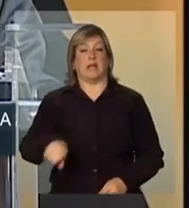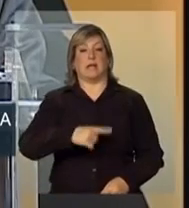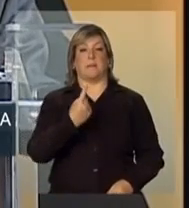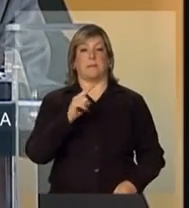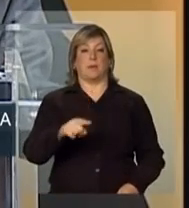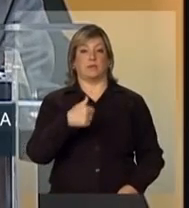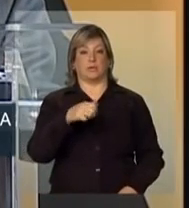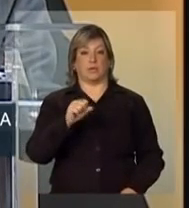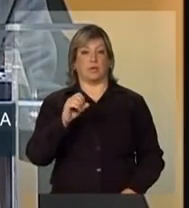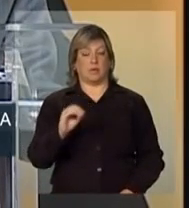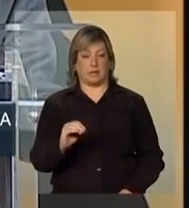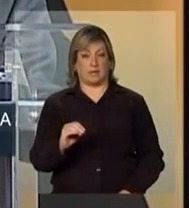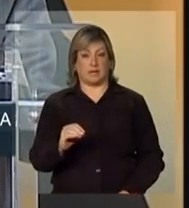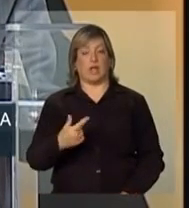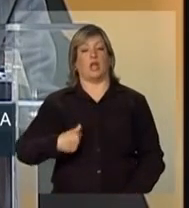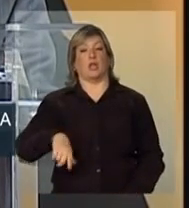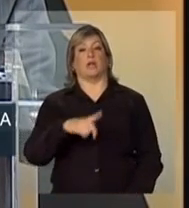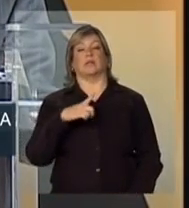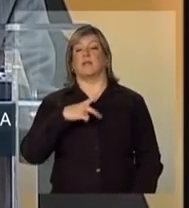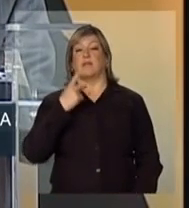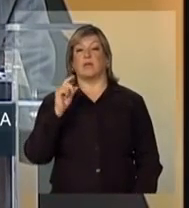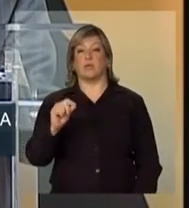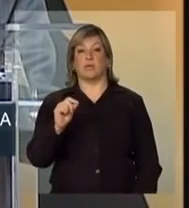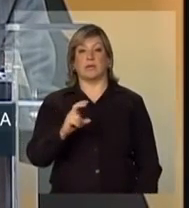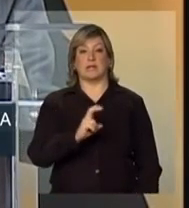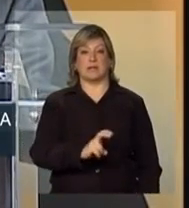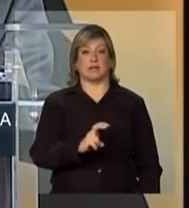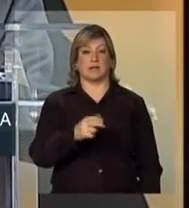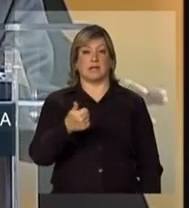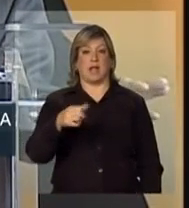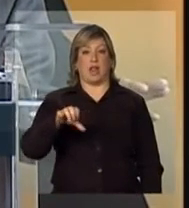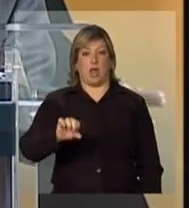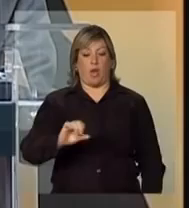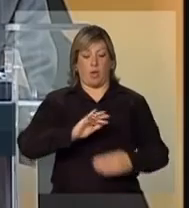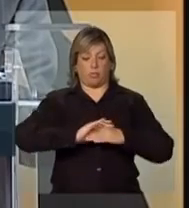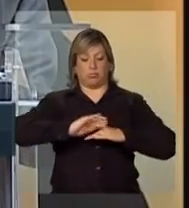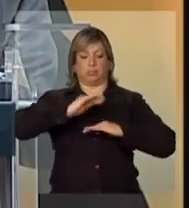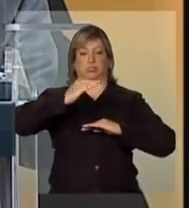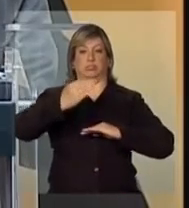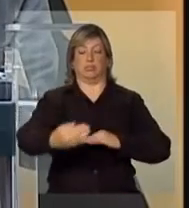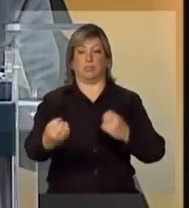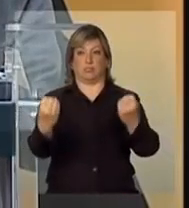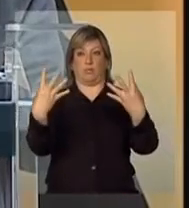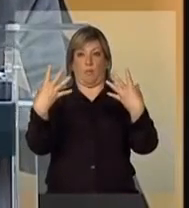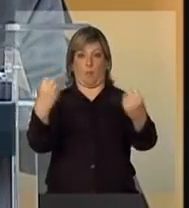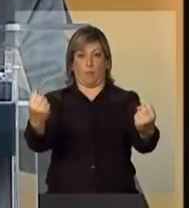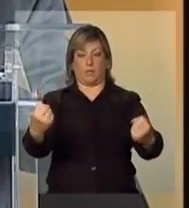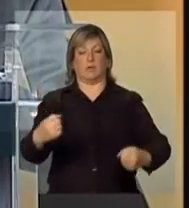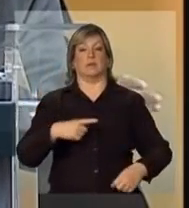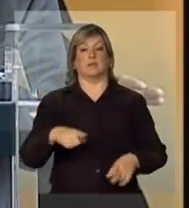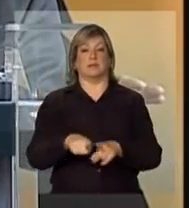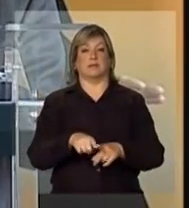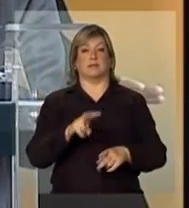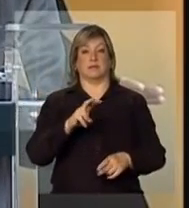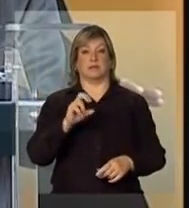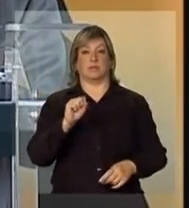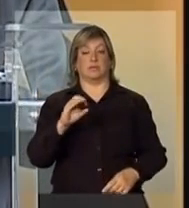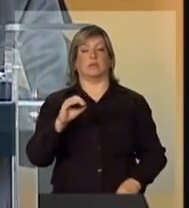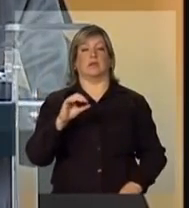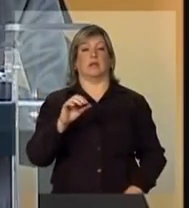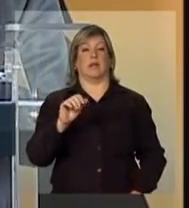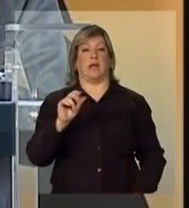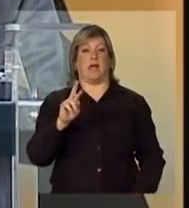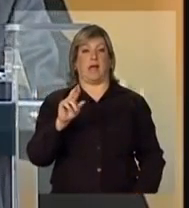equipamentos, nós estamos falando de 519 lombadas eletrônicas, 584 radares, 77